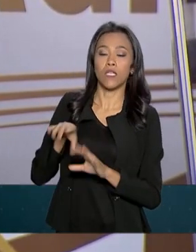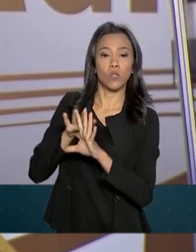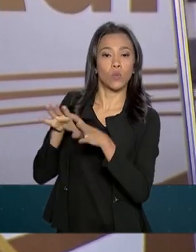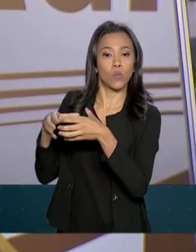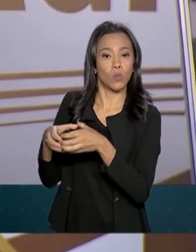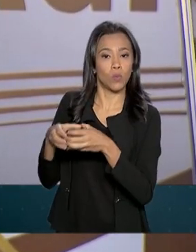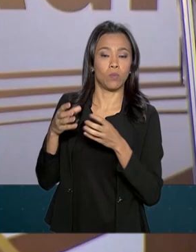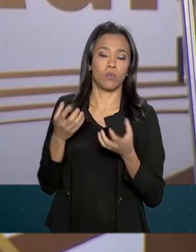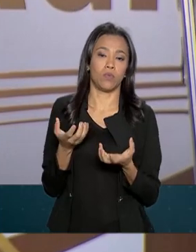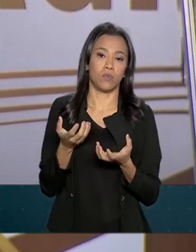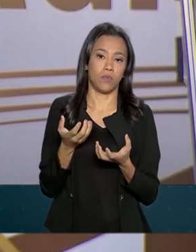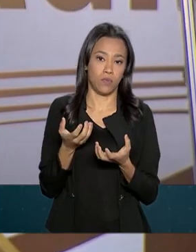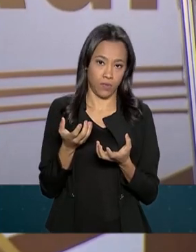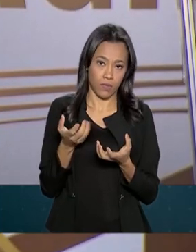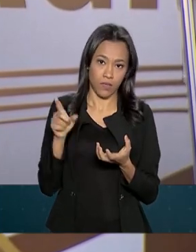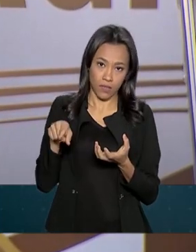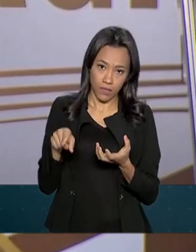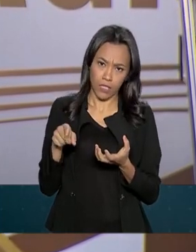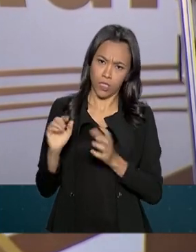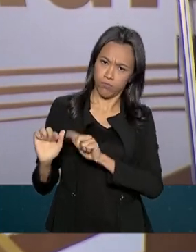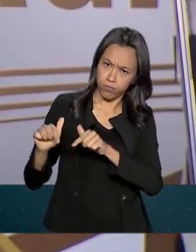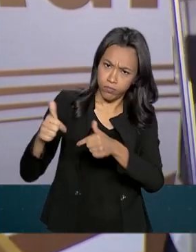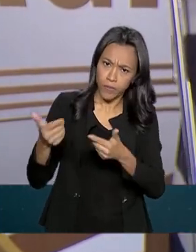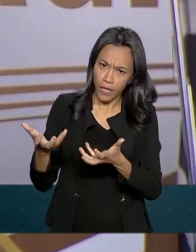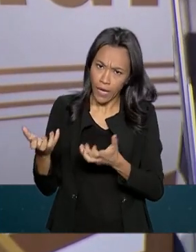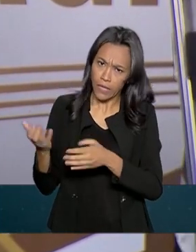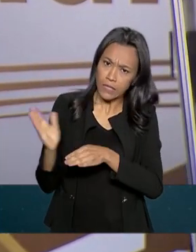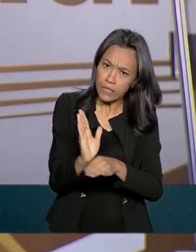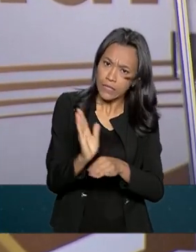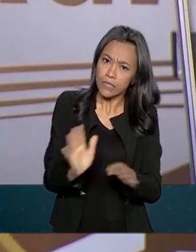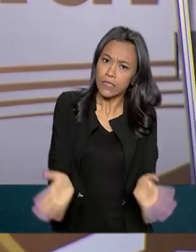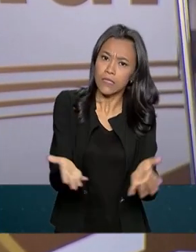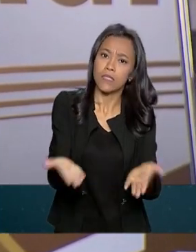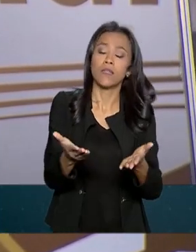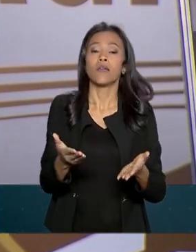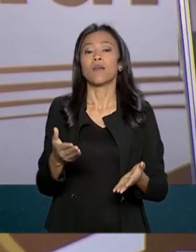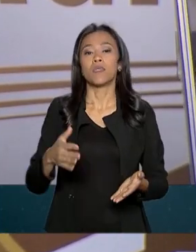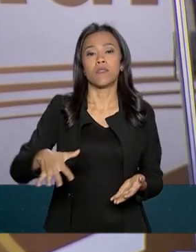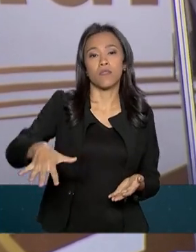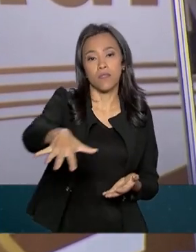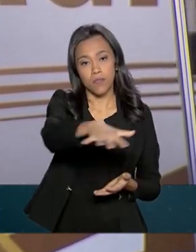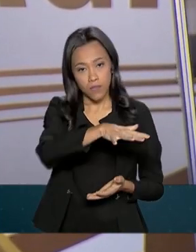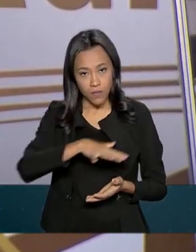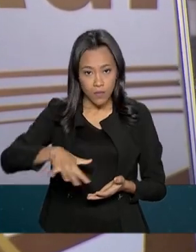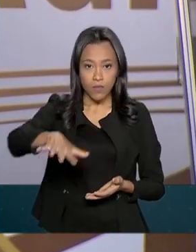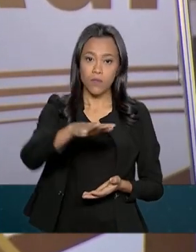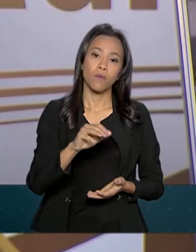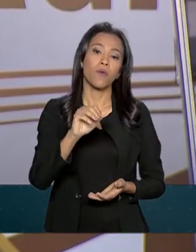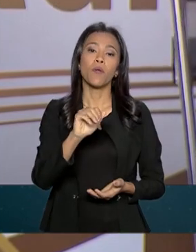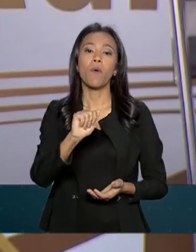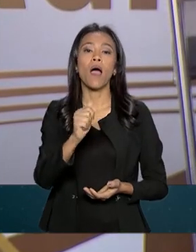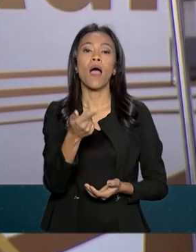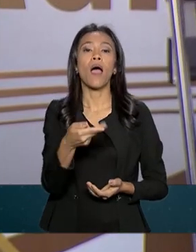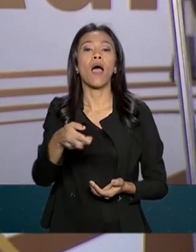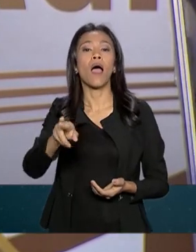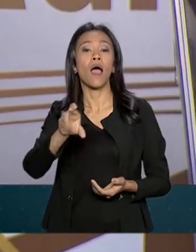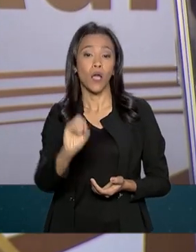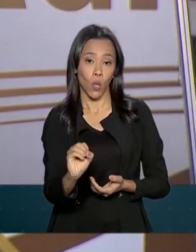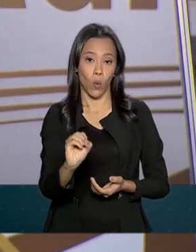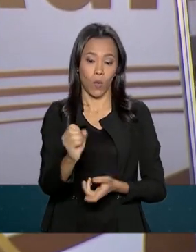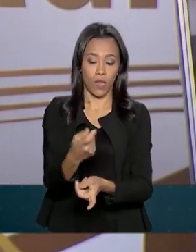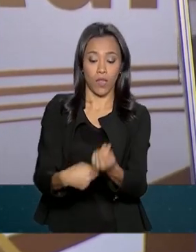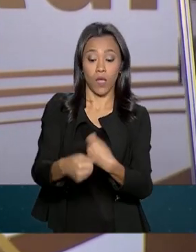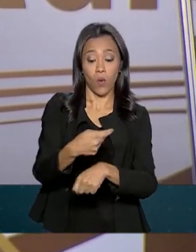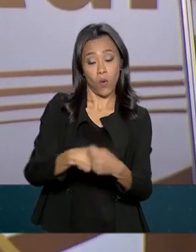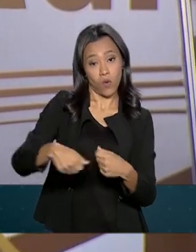que investem e dos grandes empreendedores. E o agronegócio, a agropecuária, é um dos setores